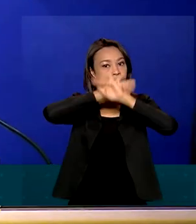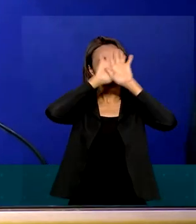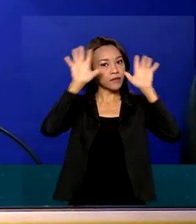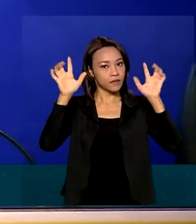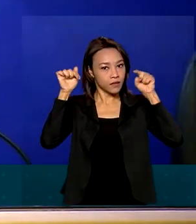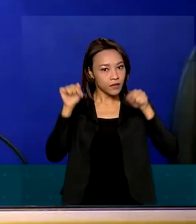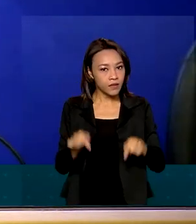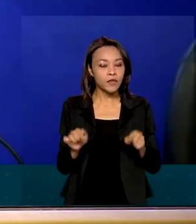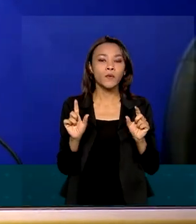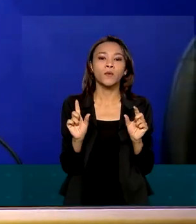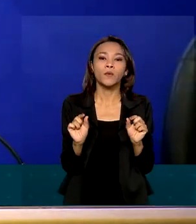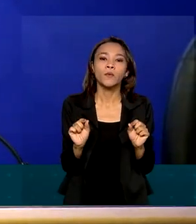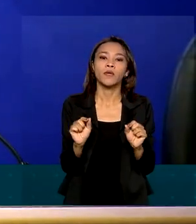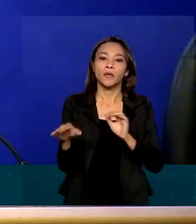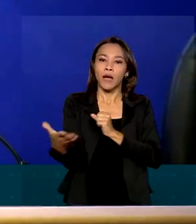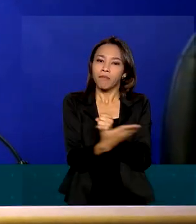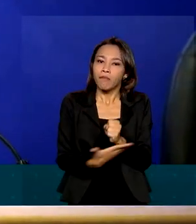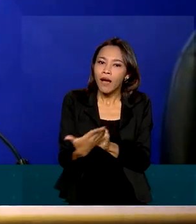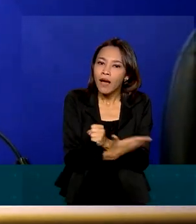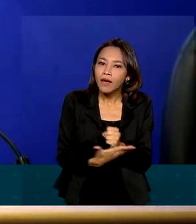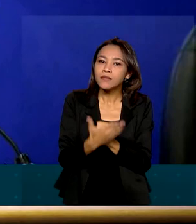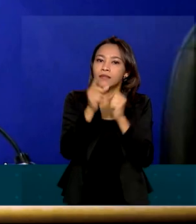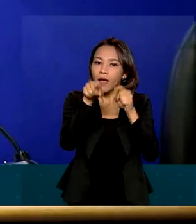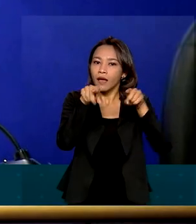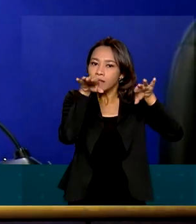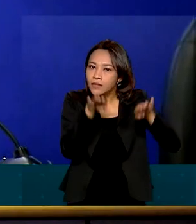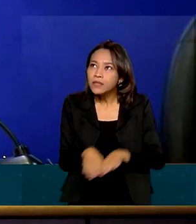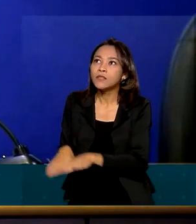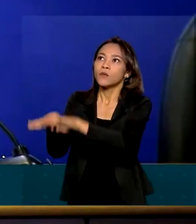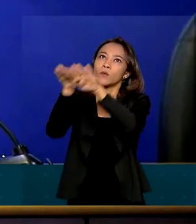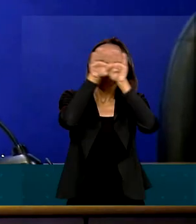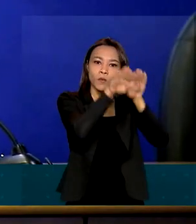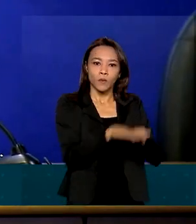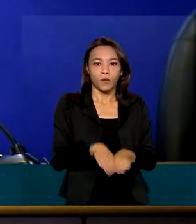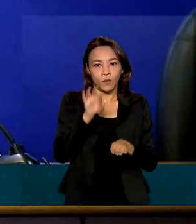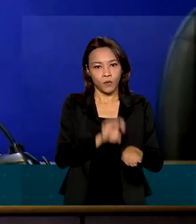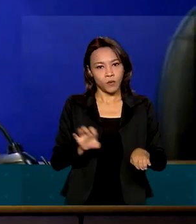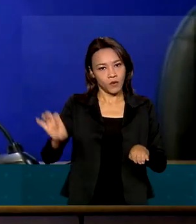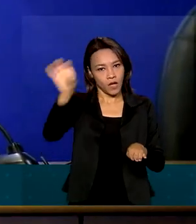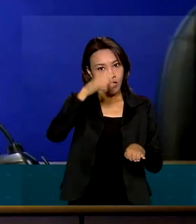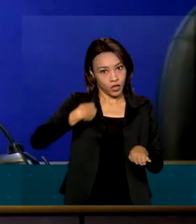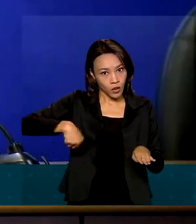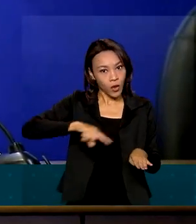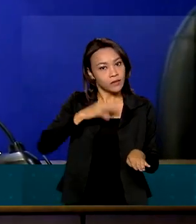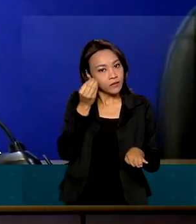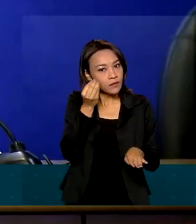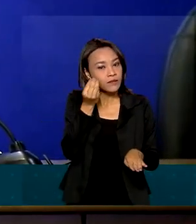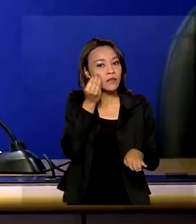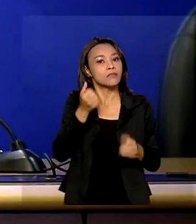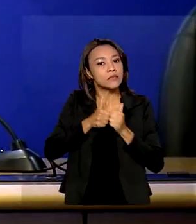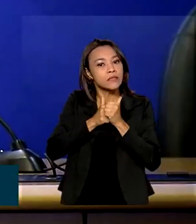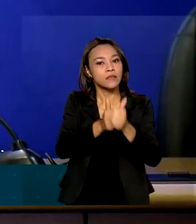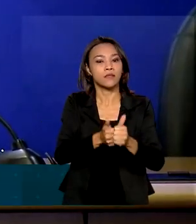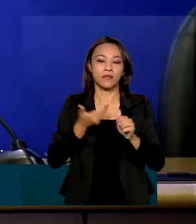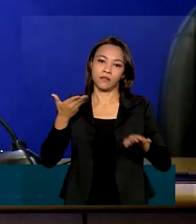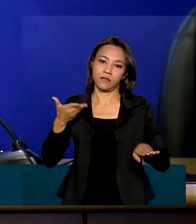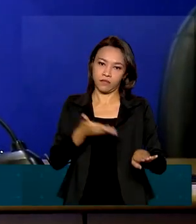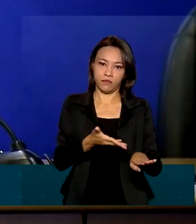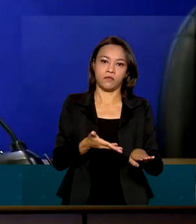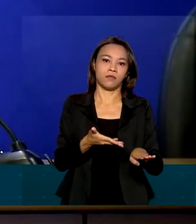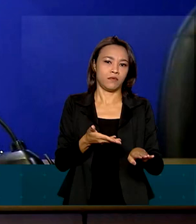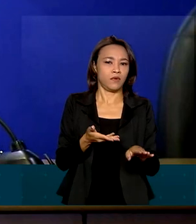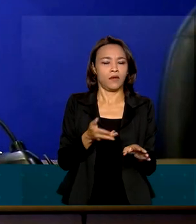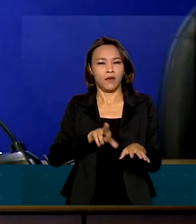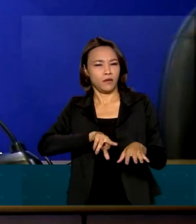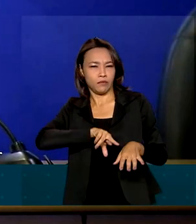é que um dos princípios basilares do SUS chama-se equidade. É isso que a gente sempre tenta conseguir e não seria